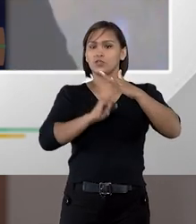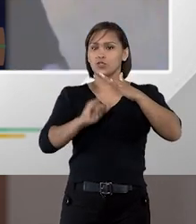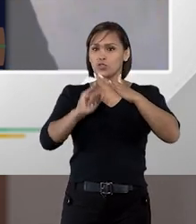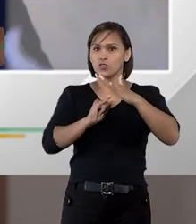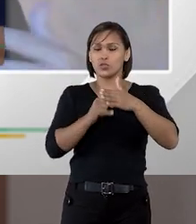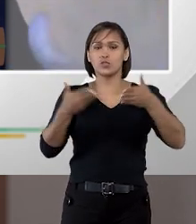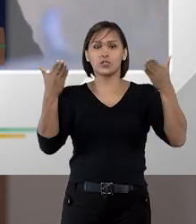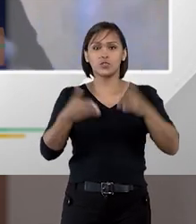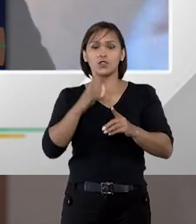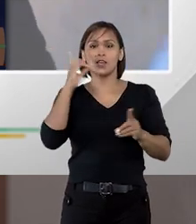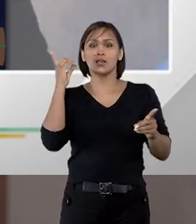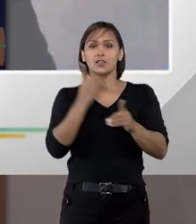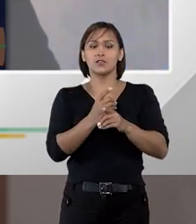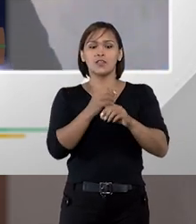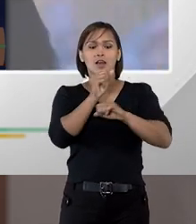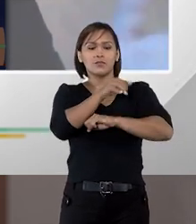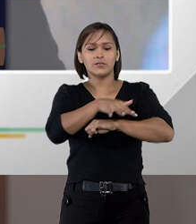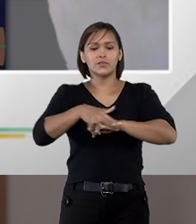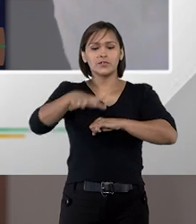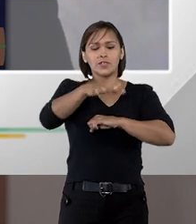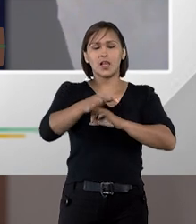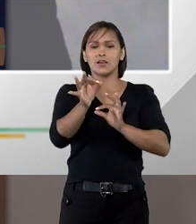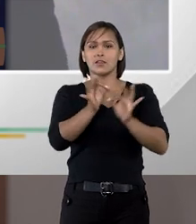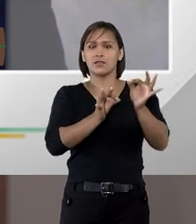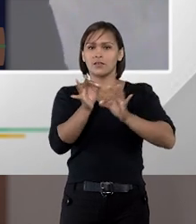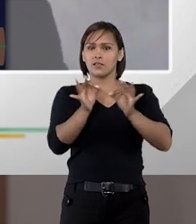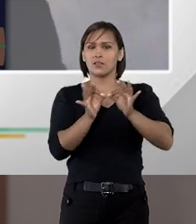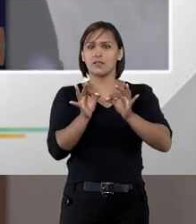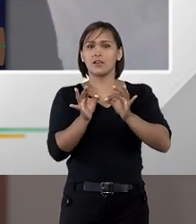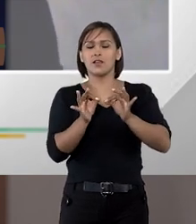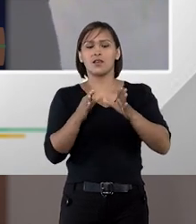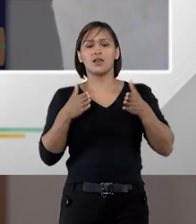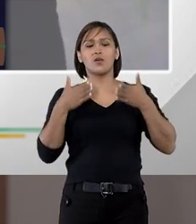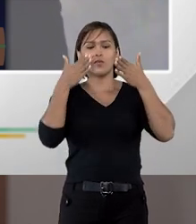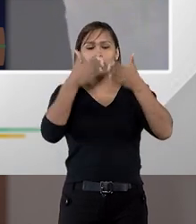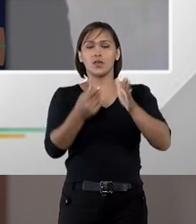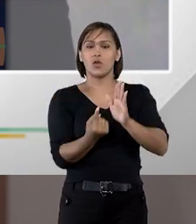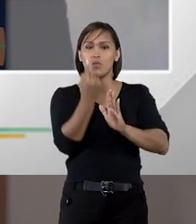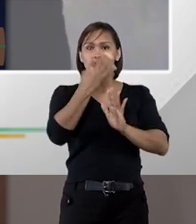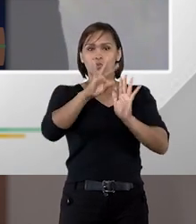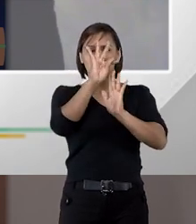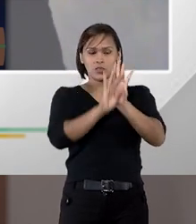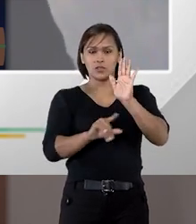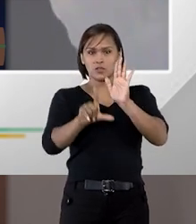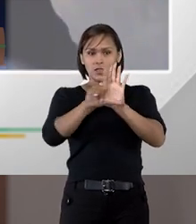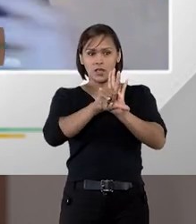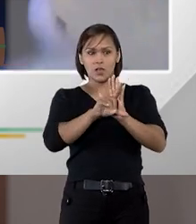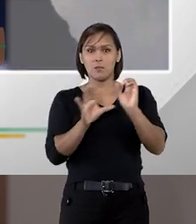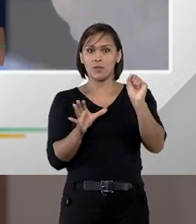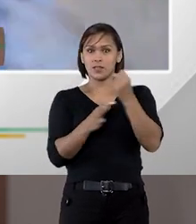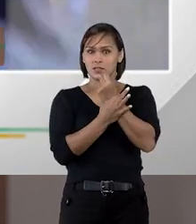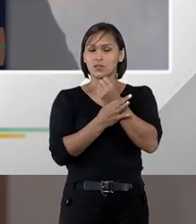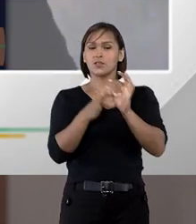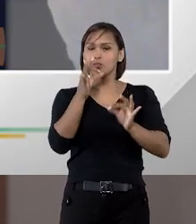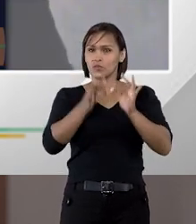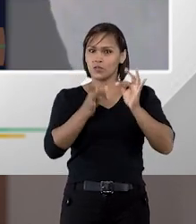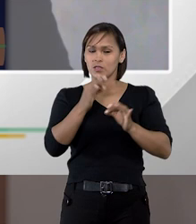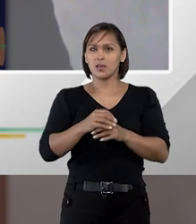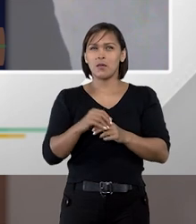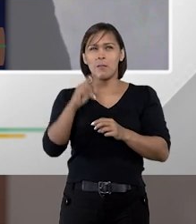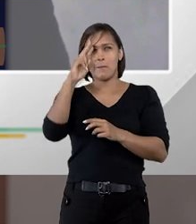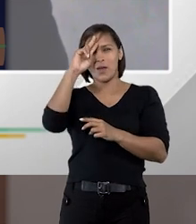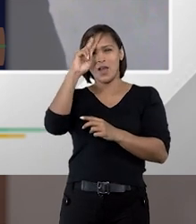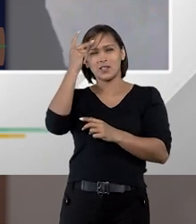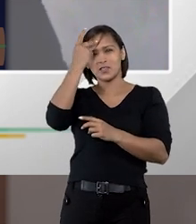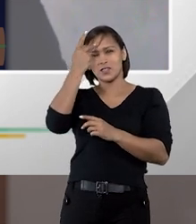institutos que nós já encontrávamos espalhados no ordenamento. Ao concentrar num texto único legal, isso dá mais segurança jurídica,